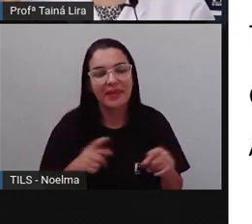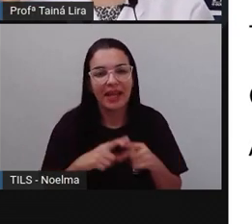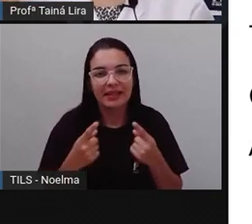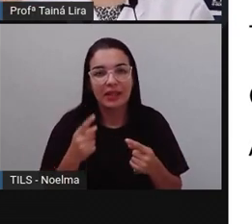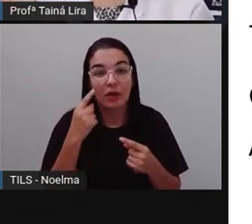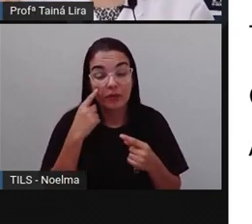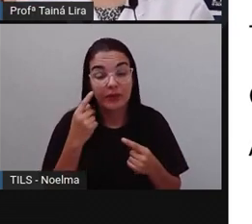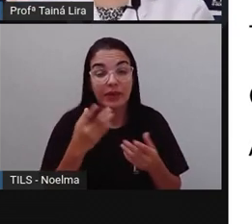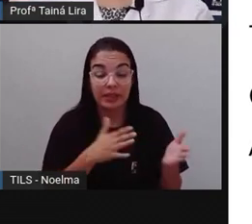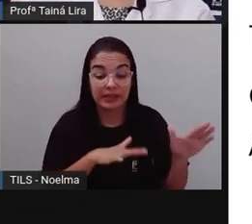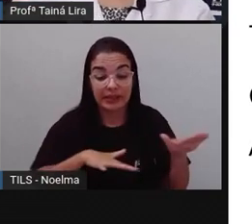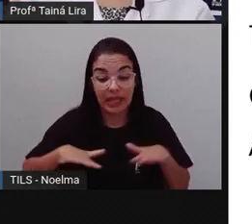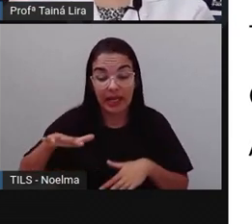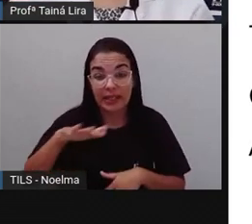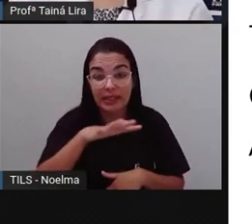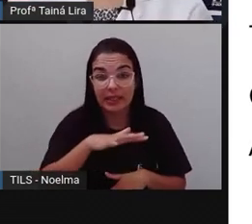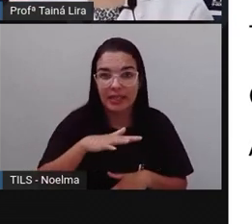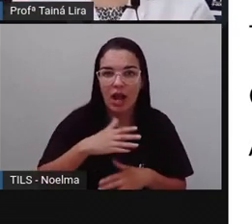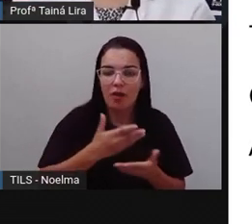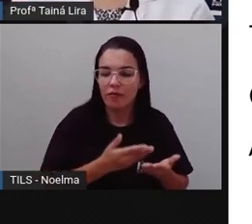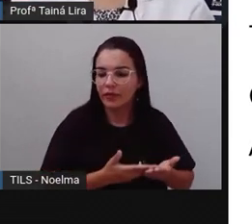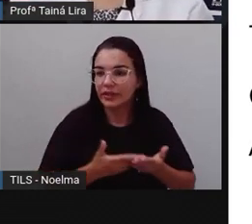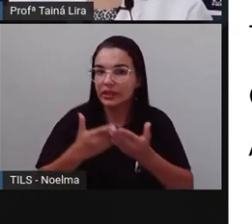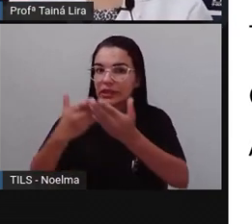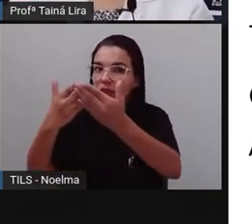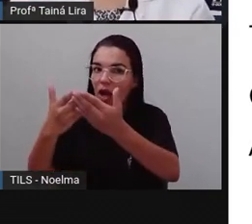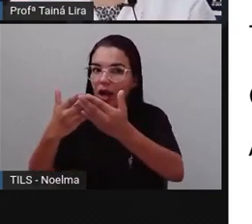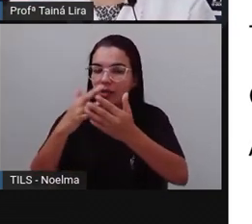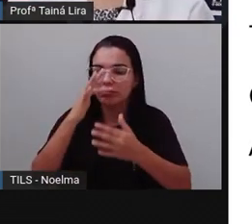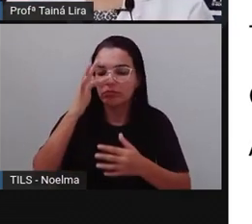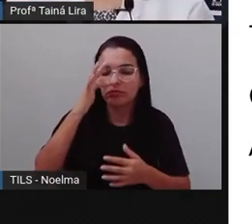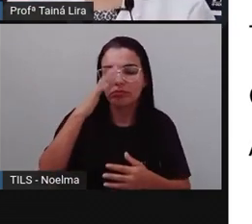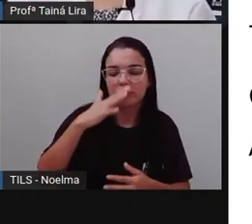crianças que foram visitar o jardim botânico, Não é verdade?